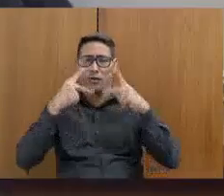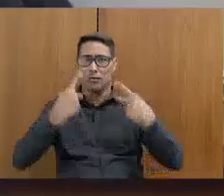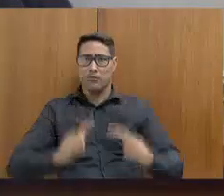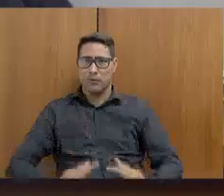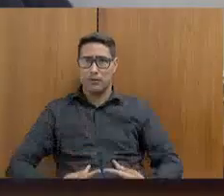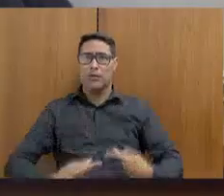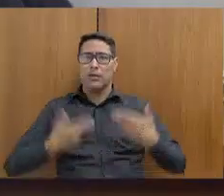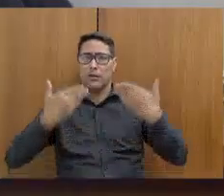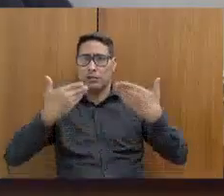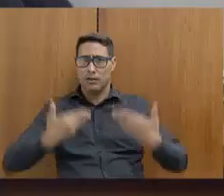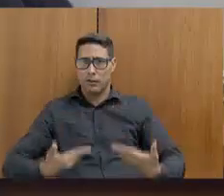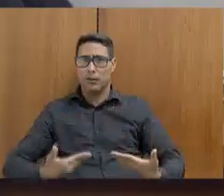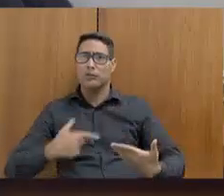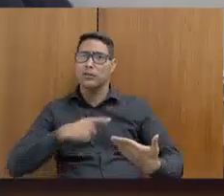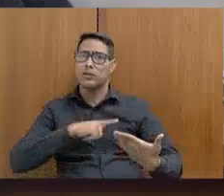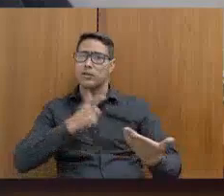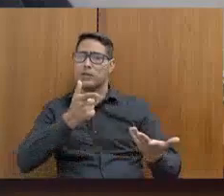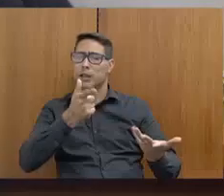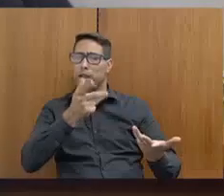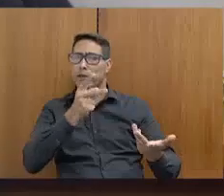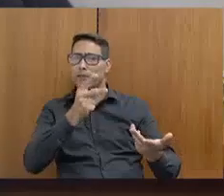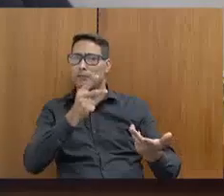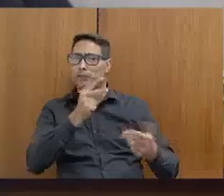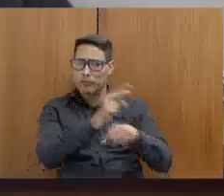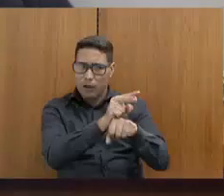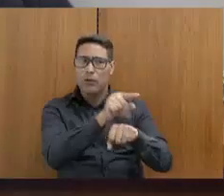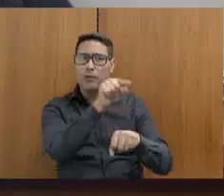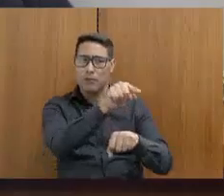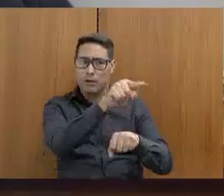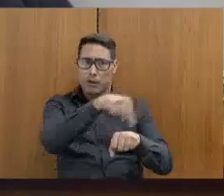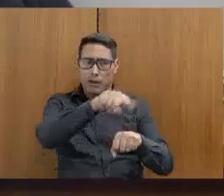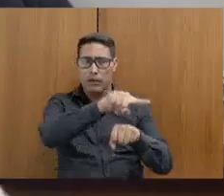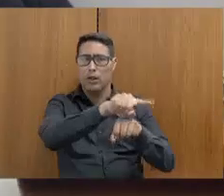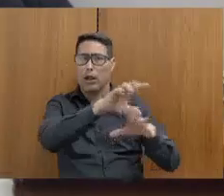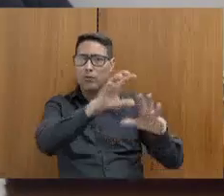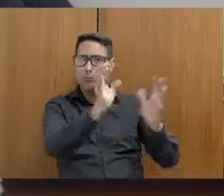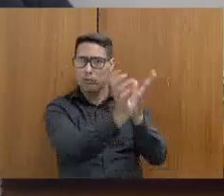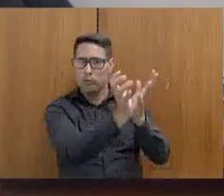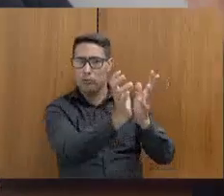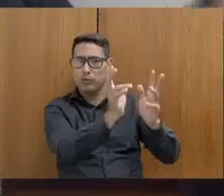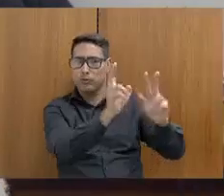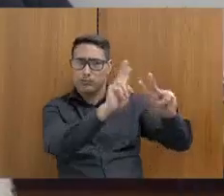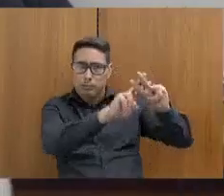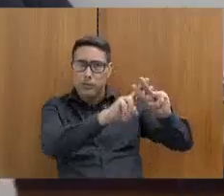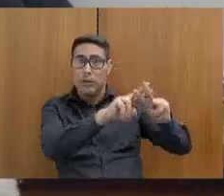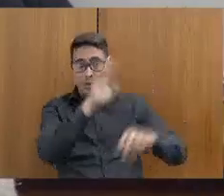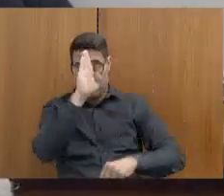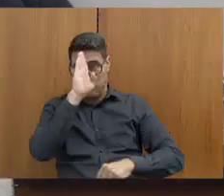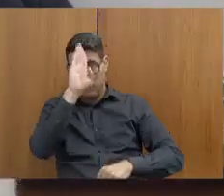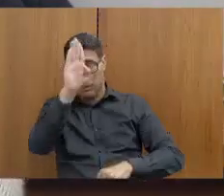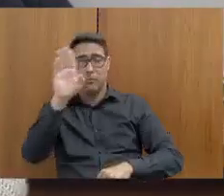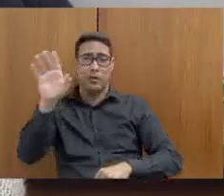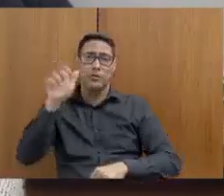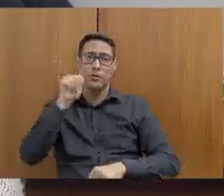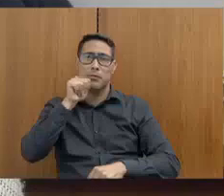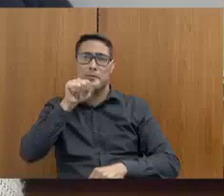nós temos acompanhado o sistema prisional muito de perto, principalmente provocado pelas mães, as mulheres, na sua maioria que visitam o